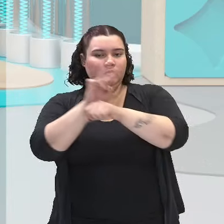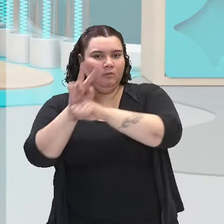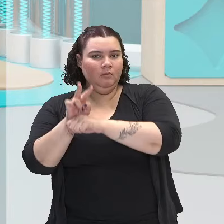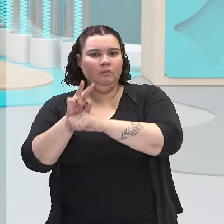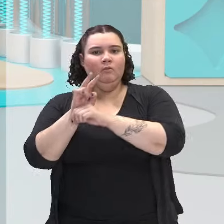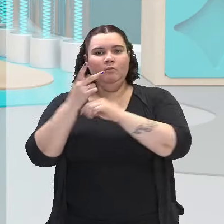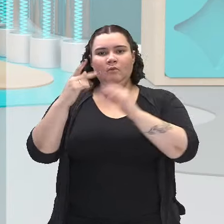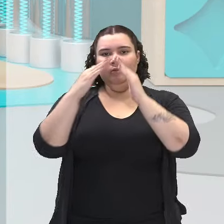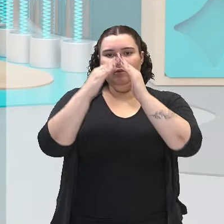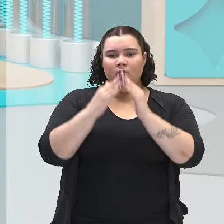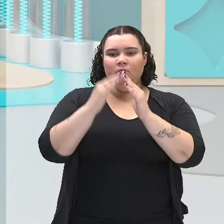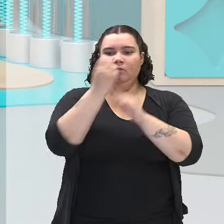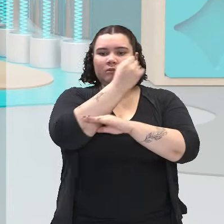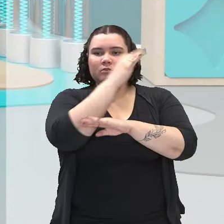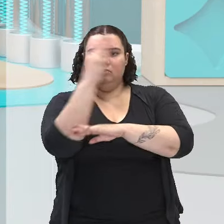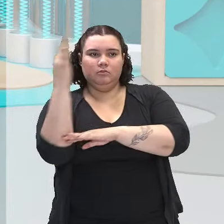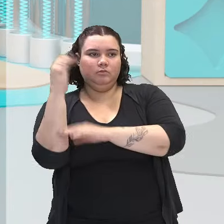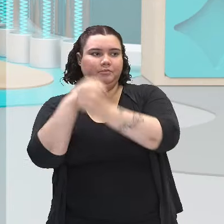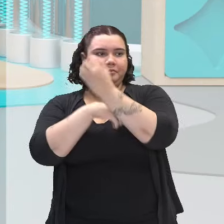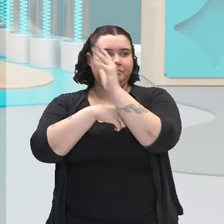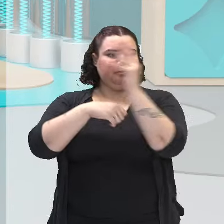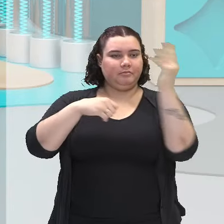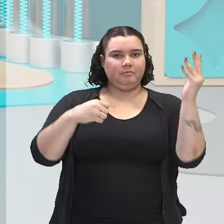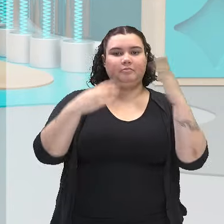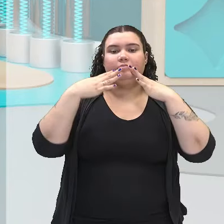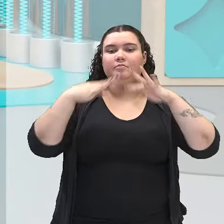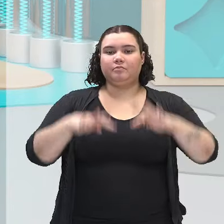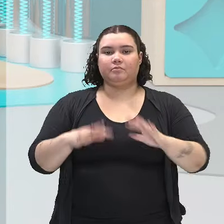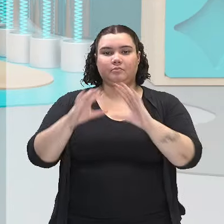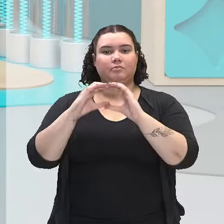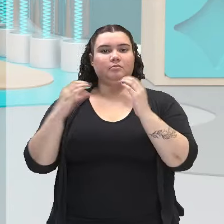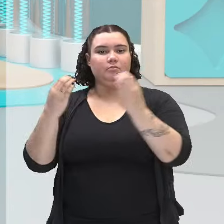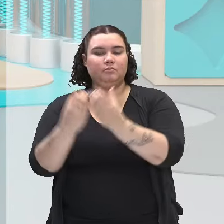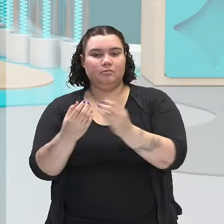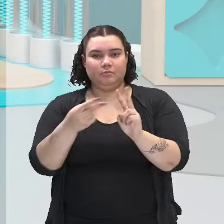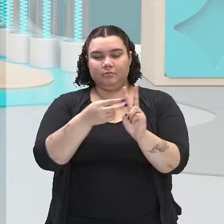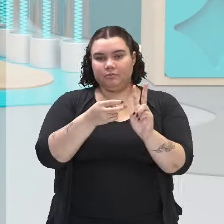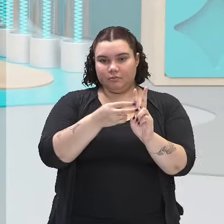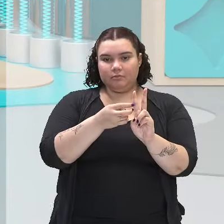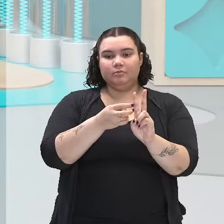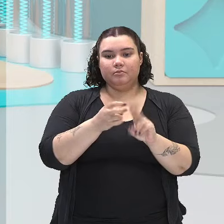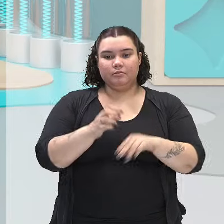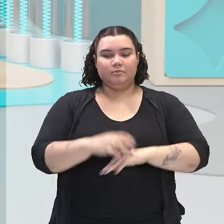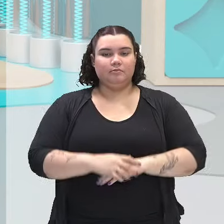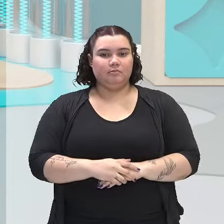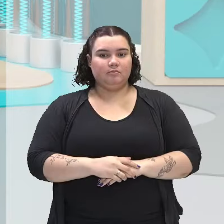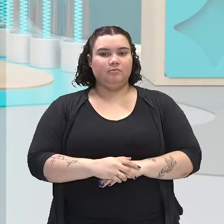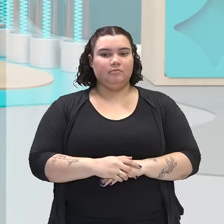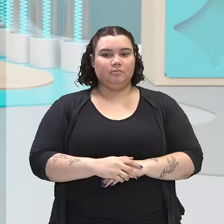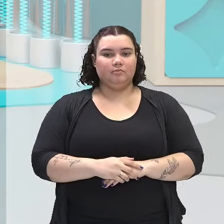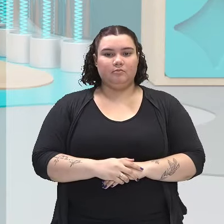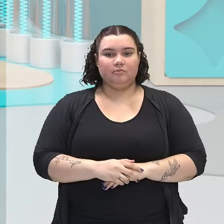e o ambiente natural das comunidades indígenas, ameaçados